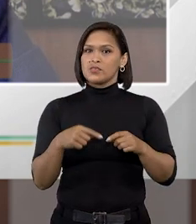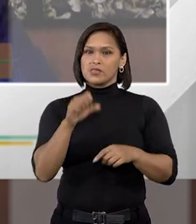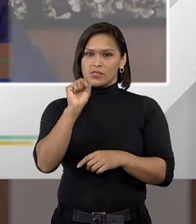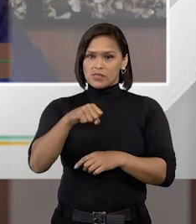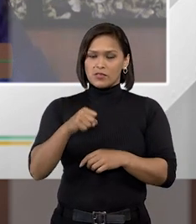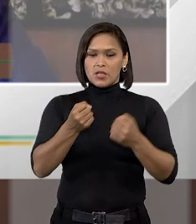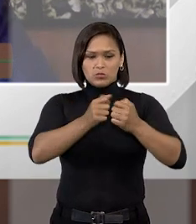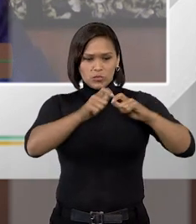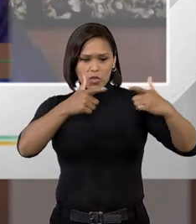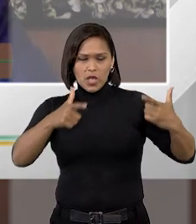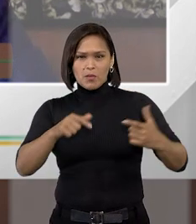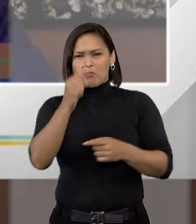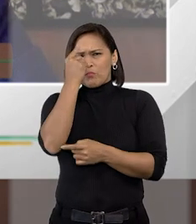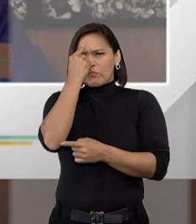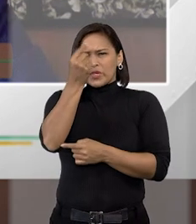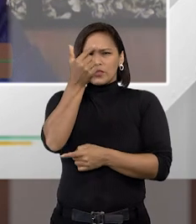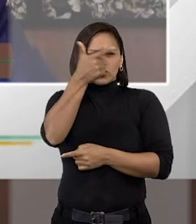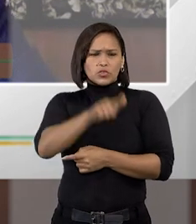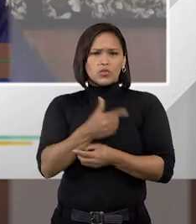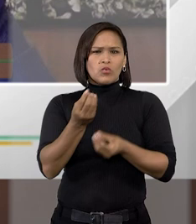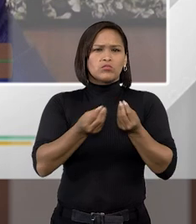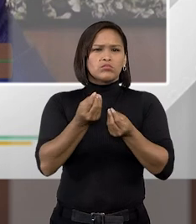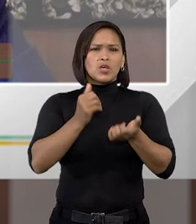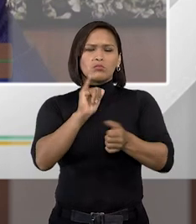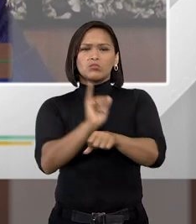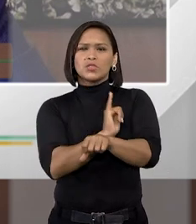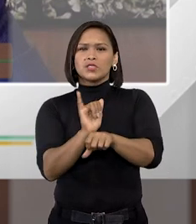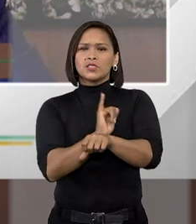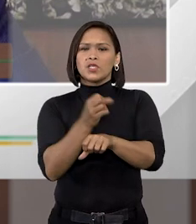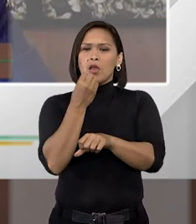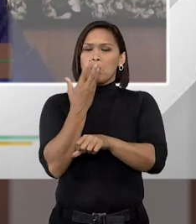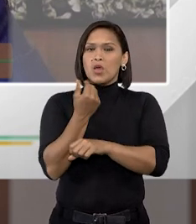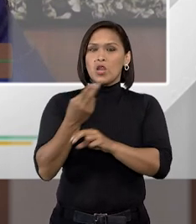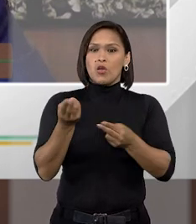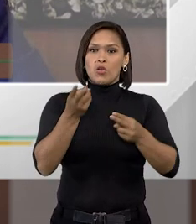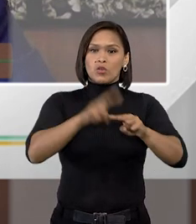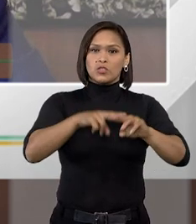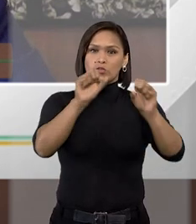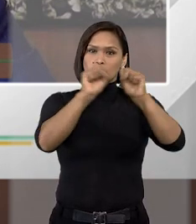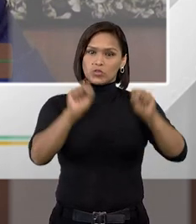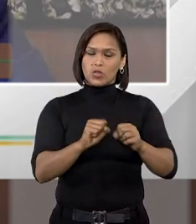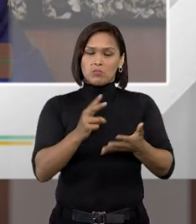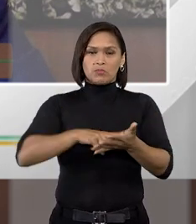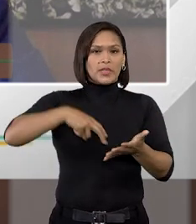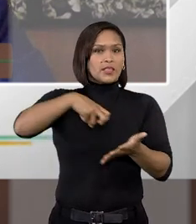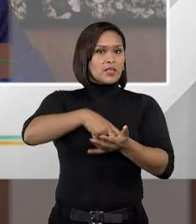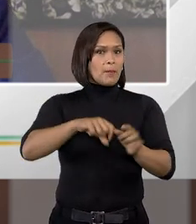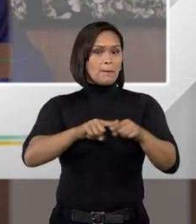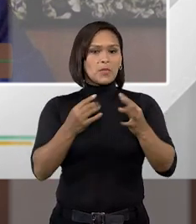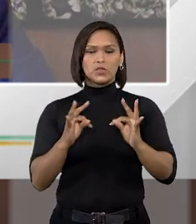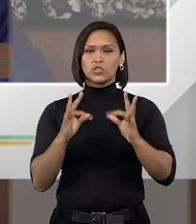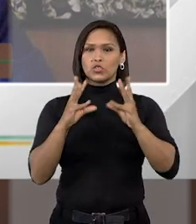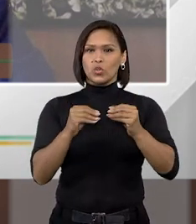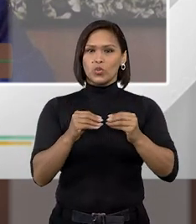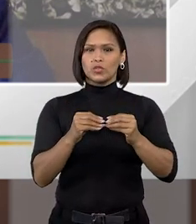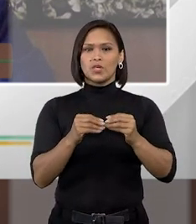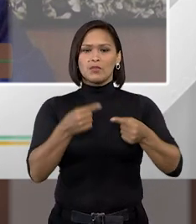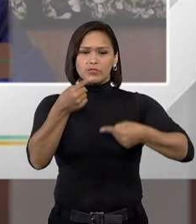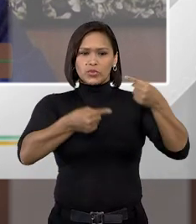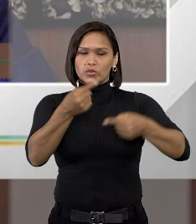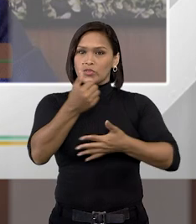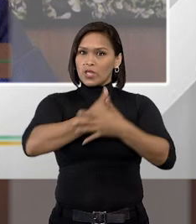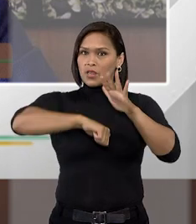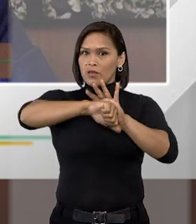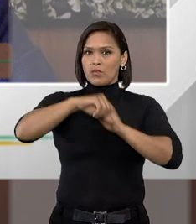amplamente repensado, não só a questão carcerária, não só a questão penitenciária, mas toda a política